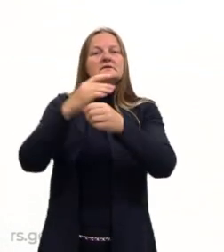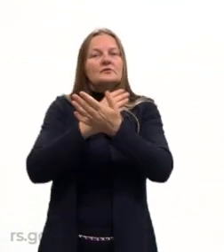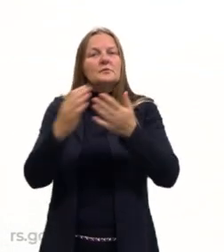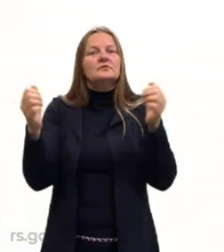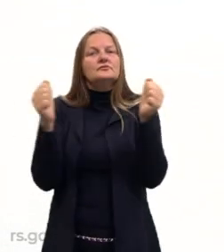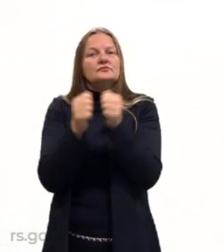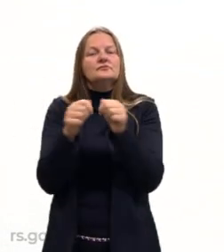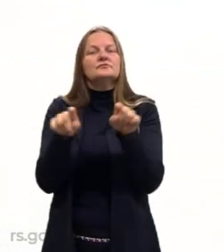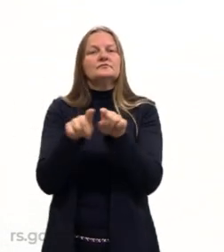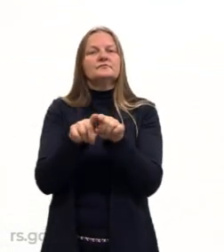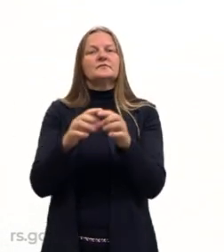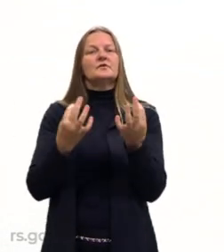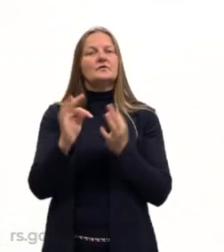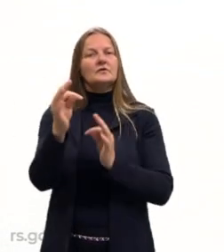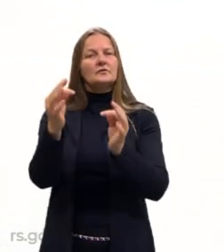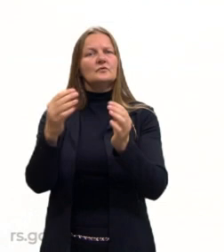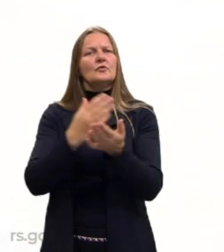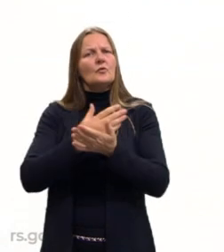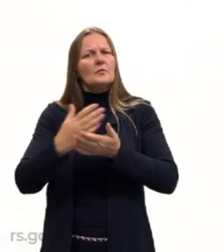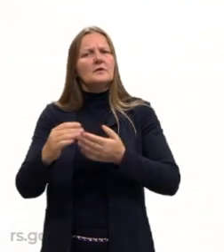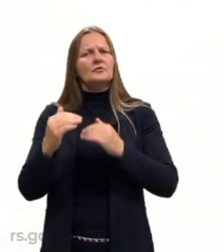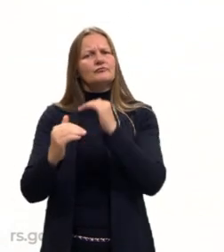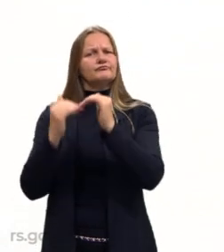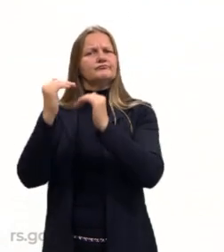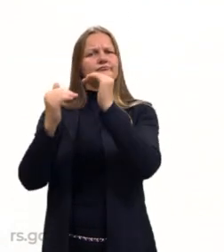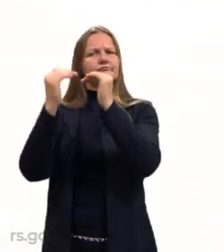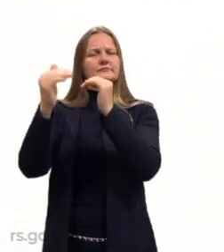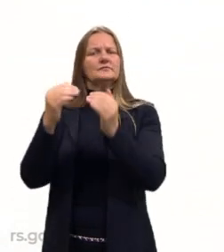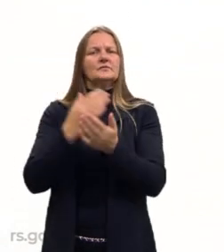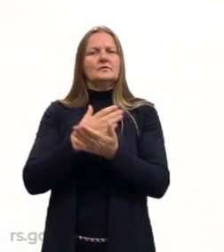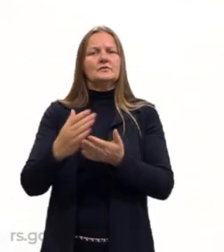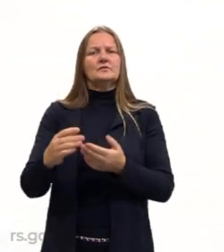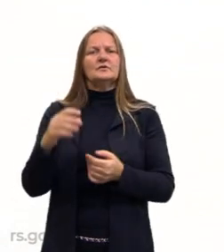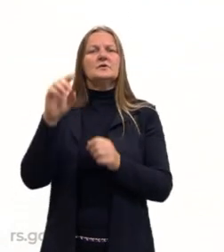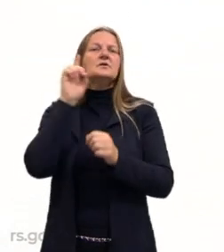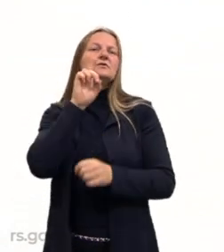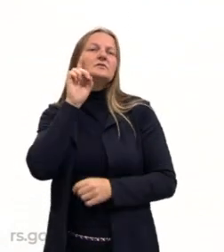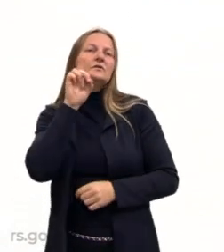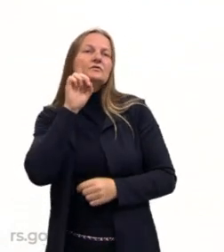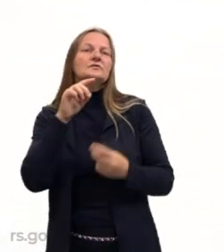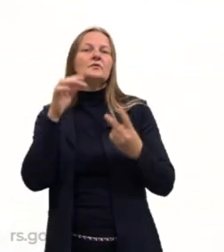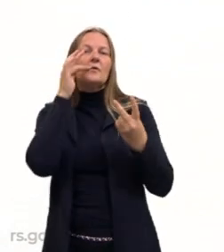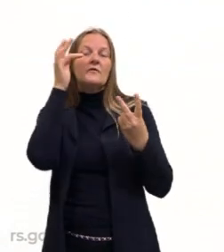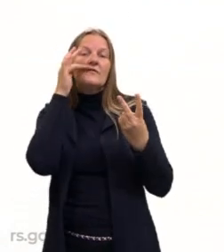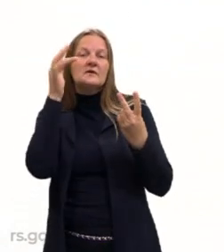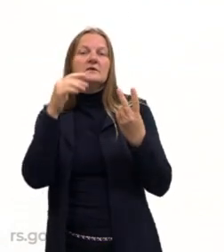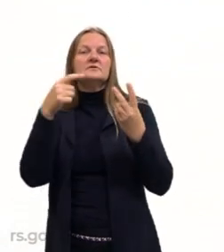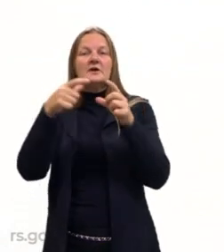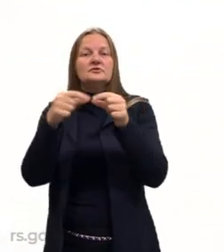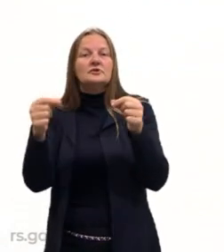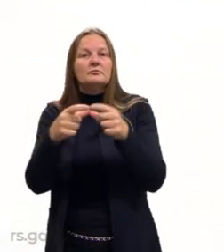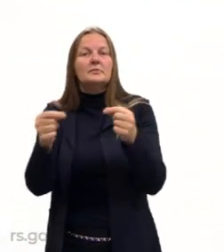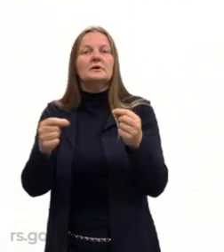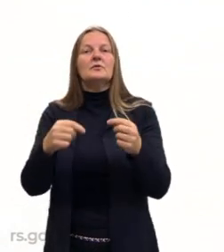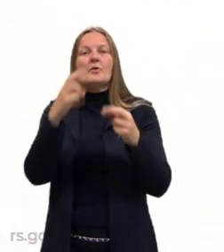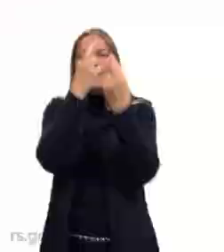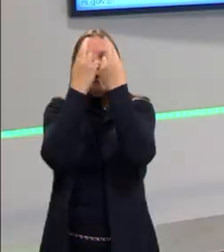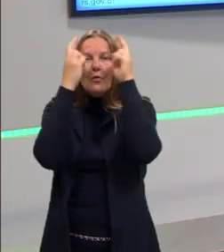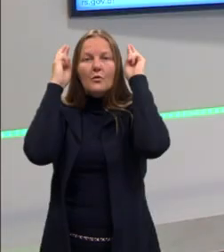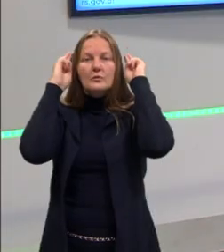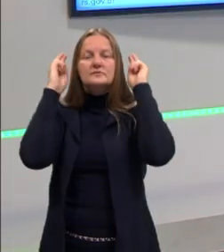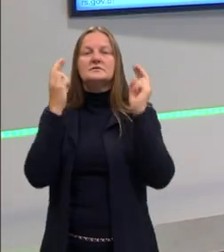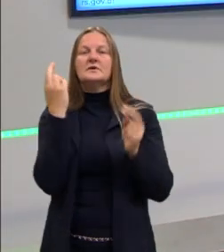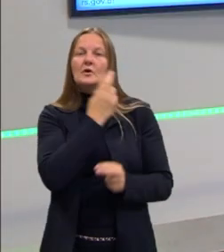eles pegam aquela tecnologia e começam a evoluir. Aí entra na jogada os Estados Unidos, a França, Japão, Rússia, tá?